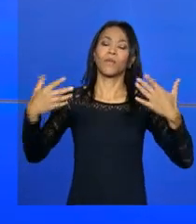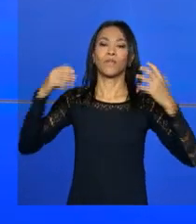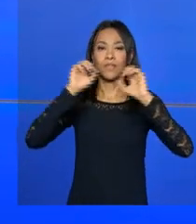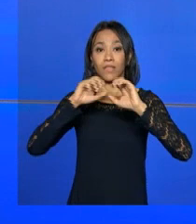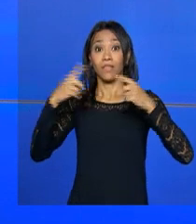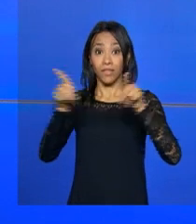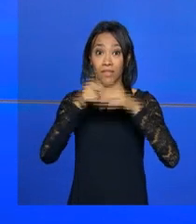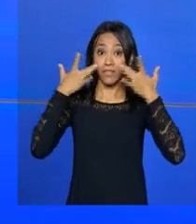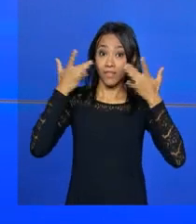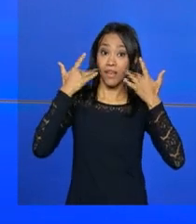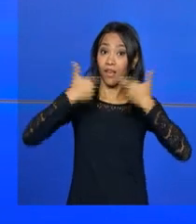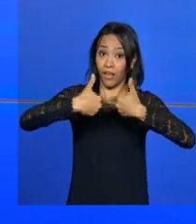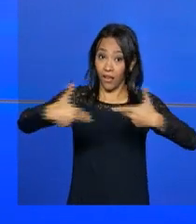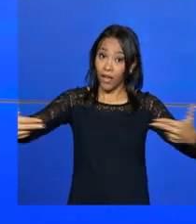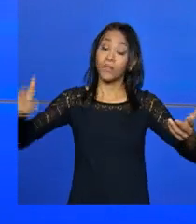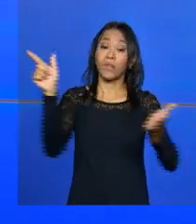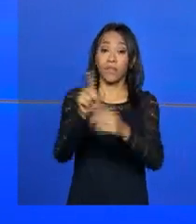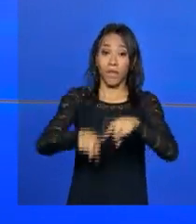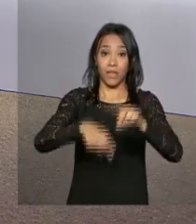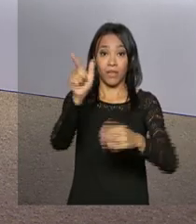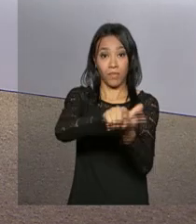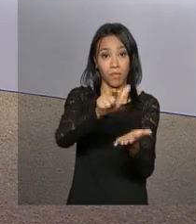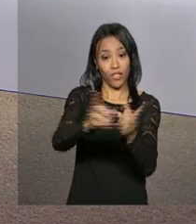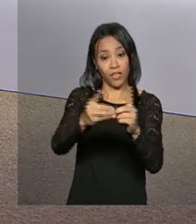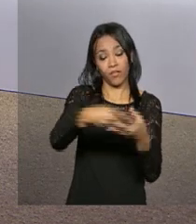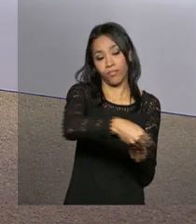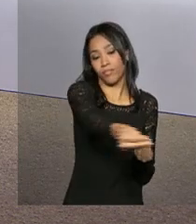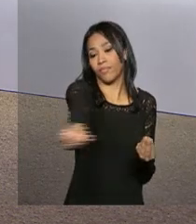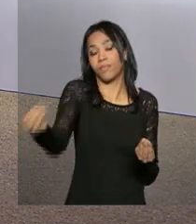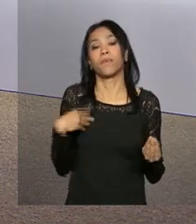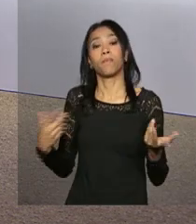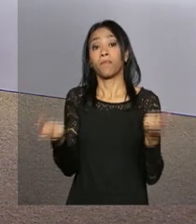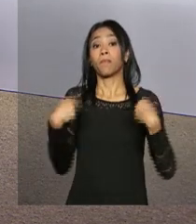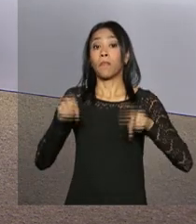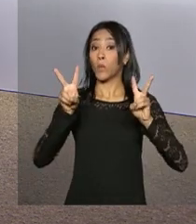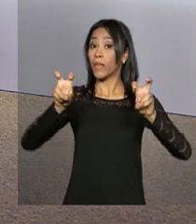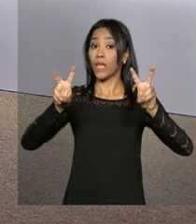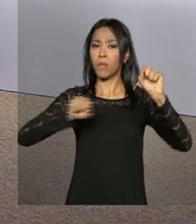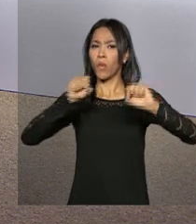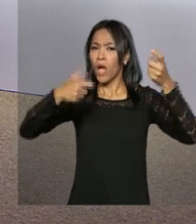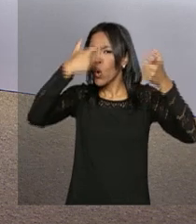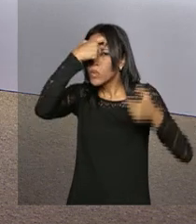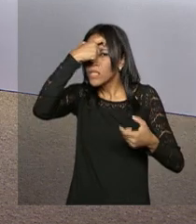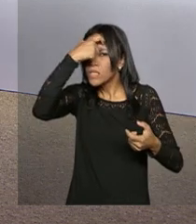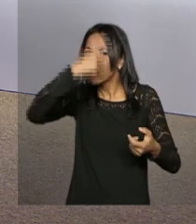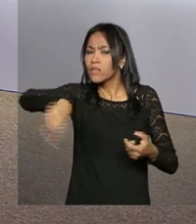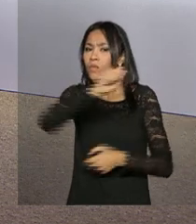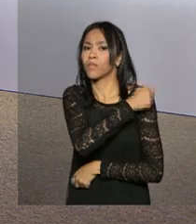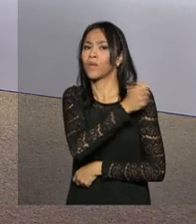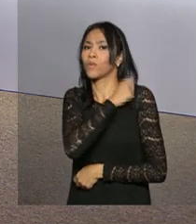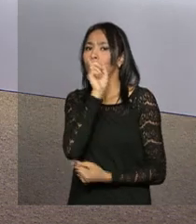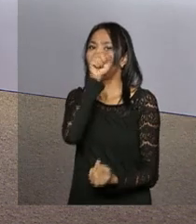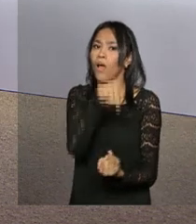culturais e distribuição de material didático. E o tema da Semana da Família na escola é a conscientização dos alunos. A